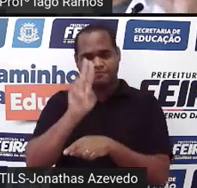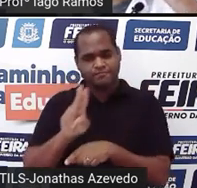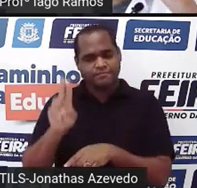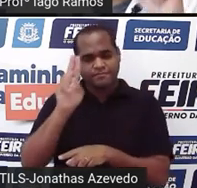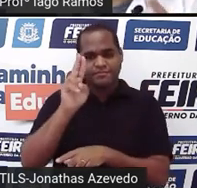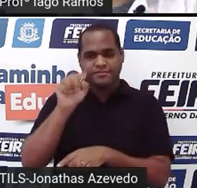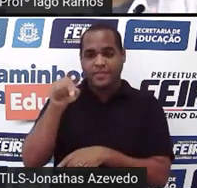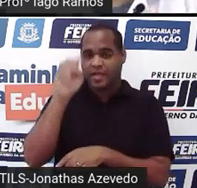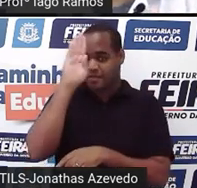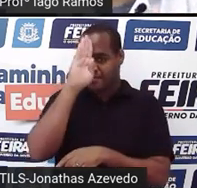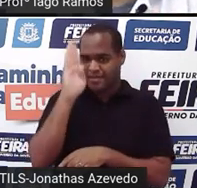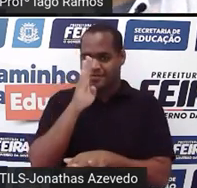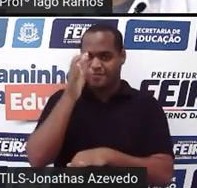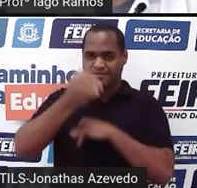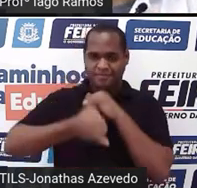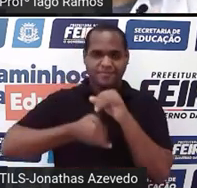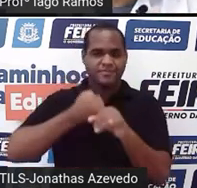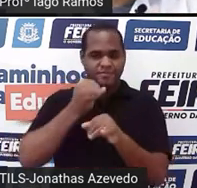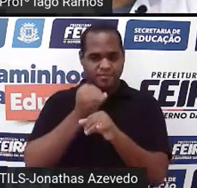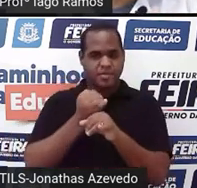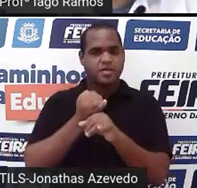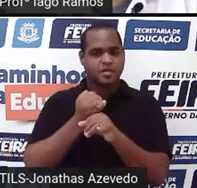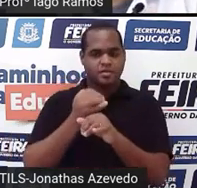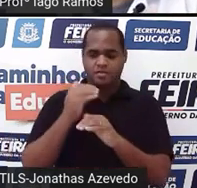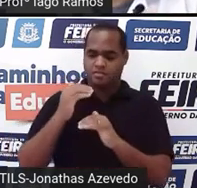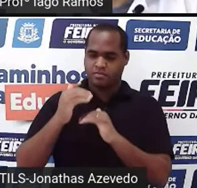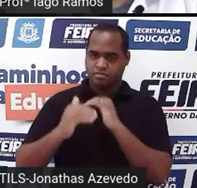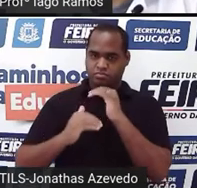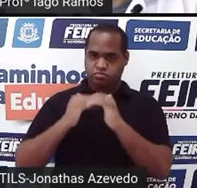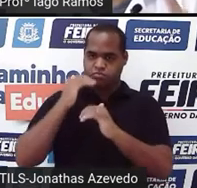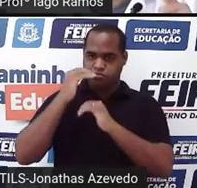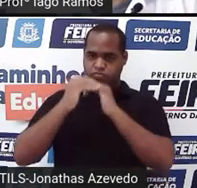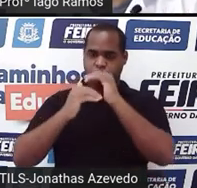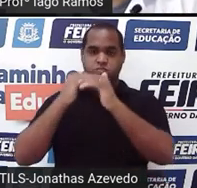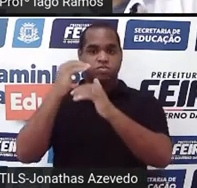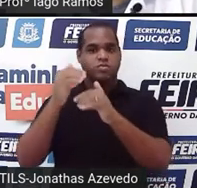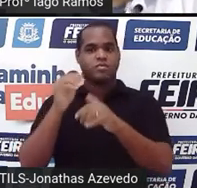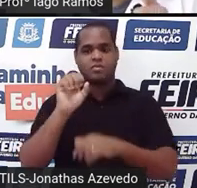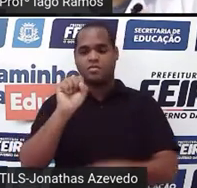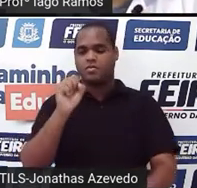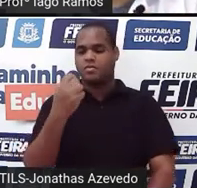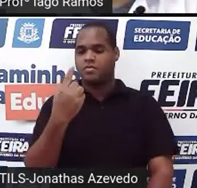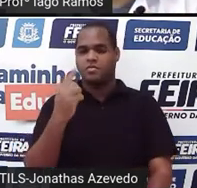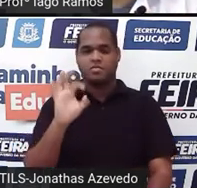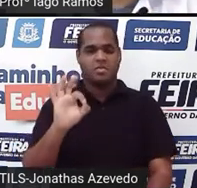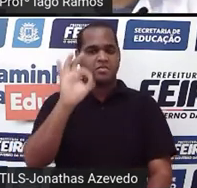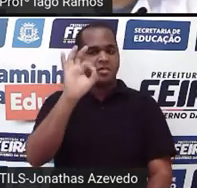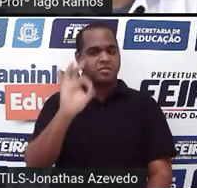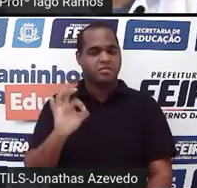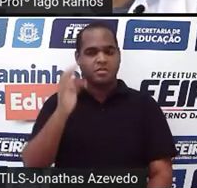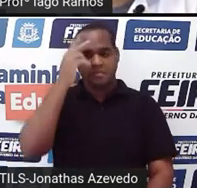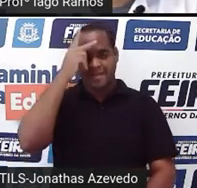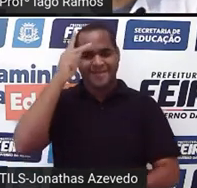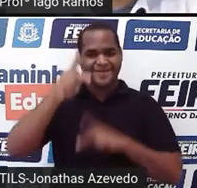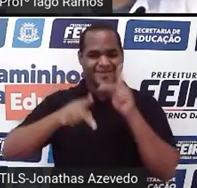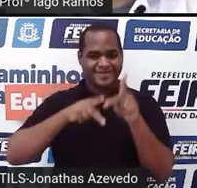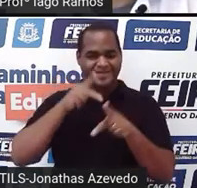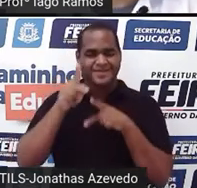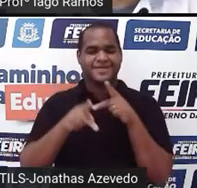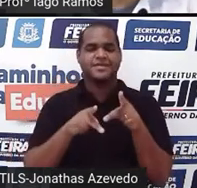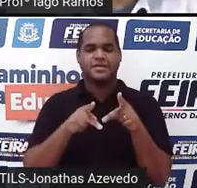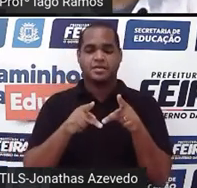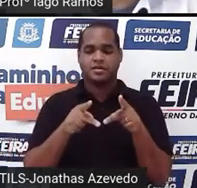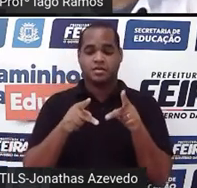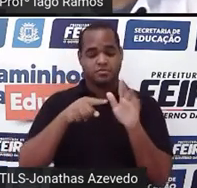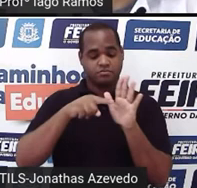no Brasil cresce e chega a 81% da população. Diz